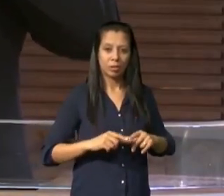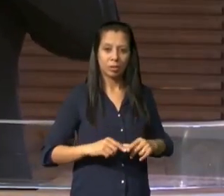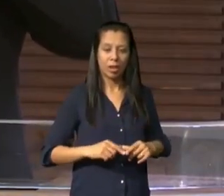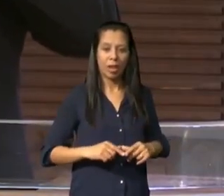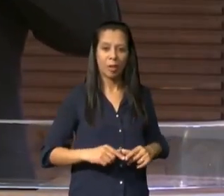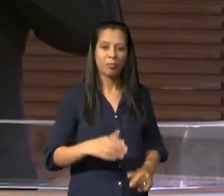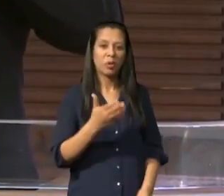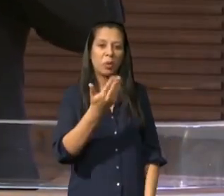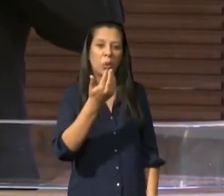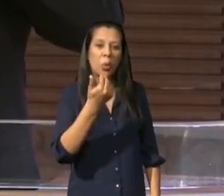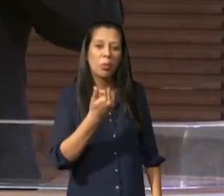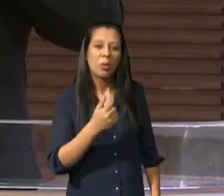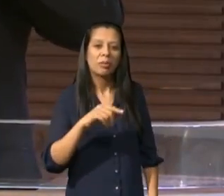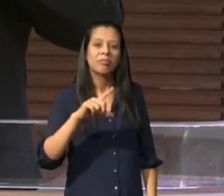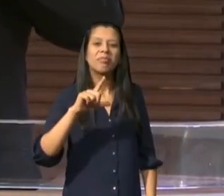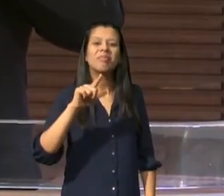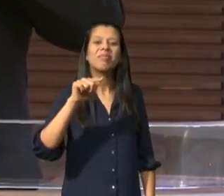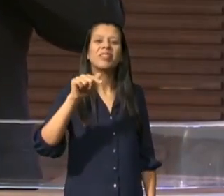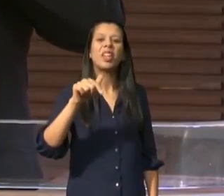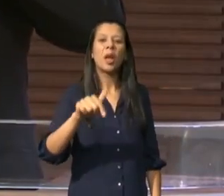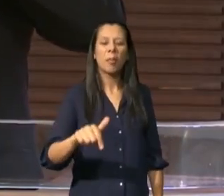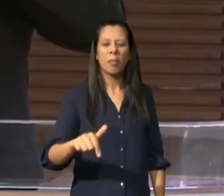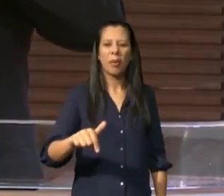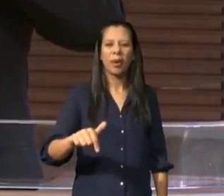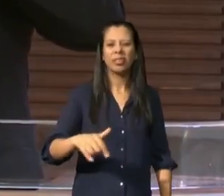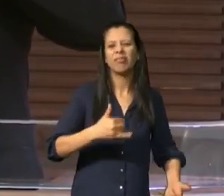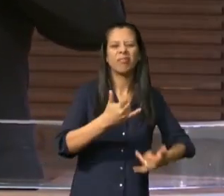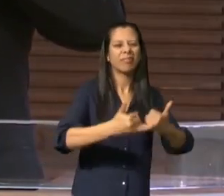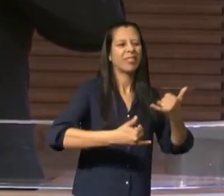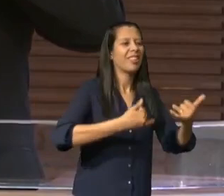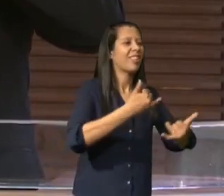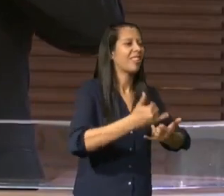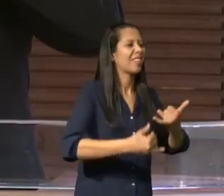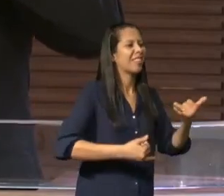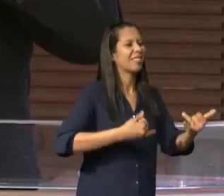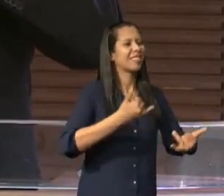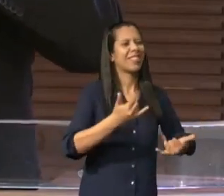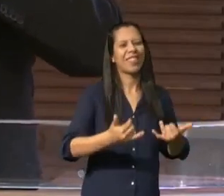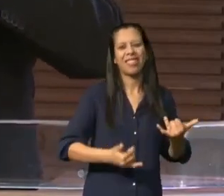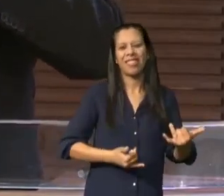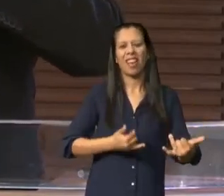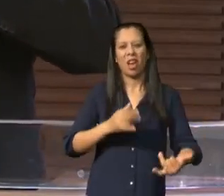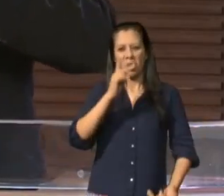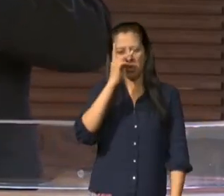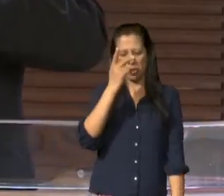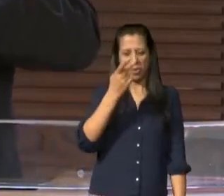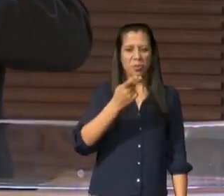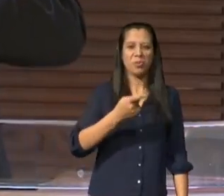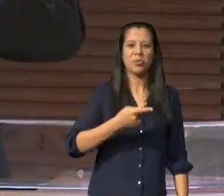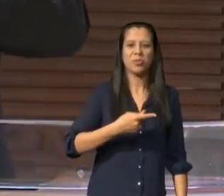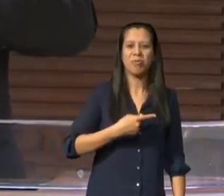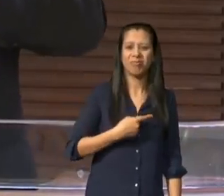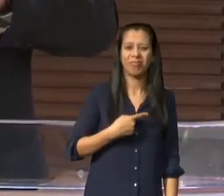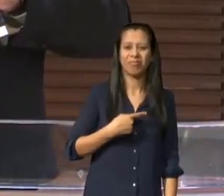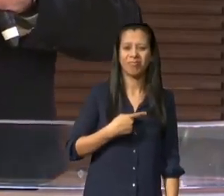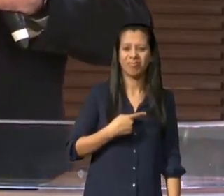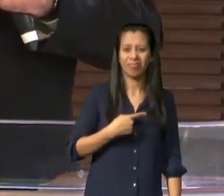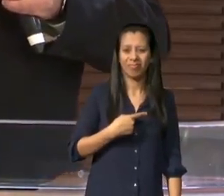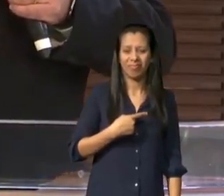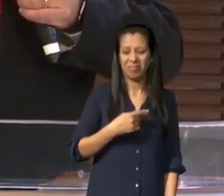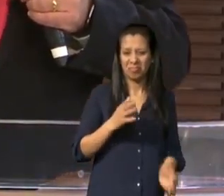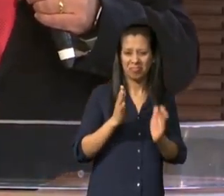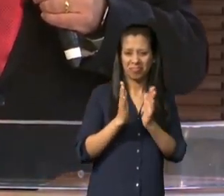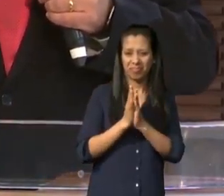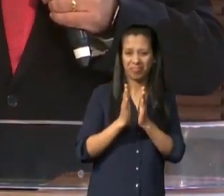divertir e aonde estava Deus? não estava no coração deles por isso que